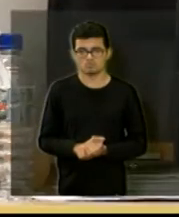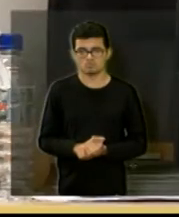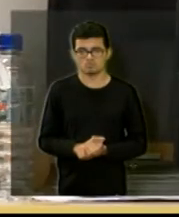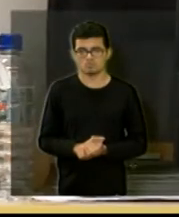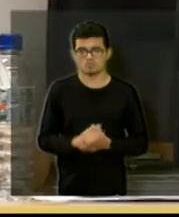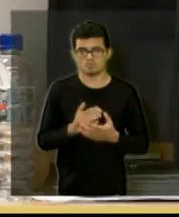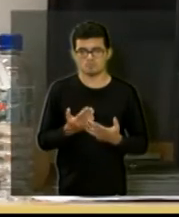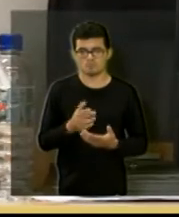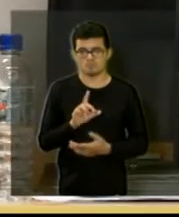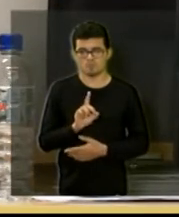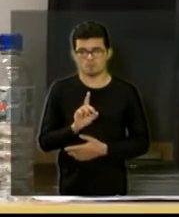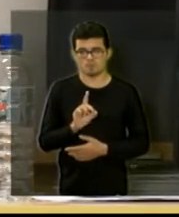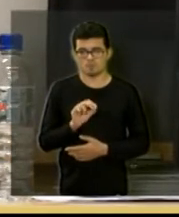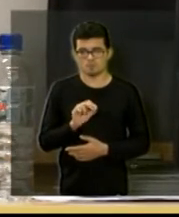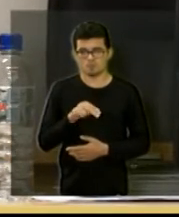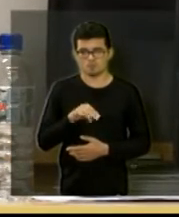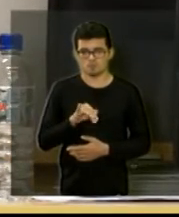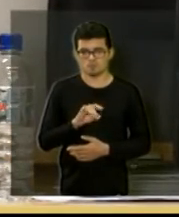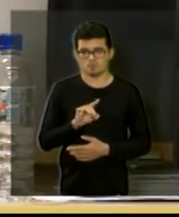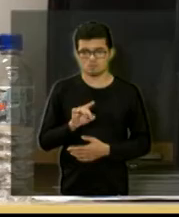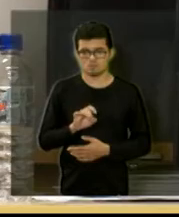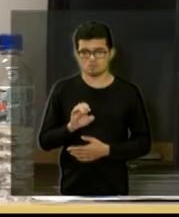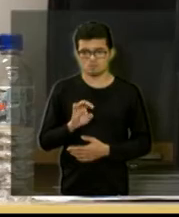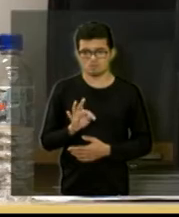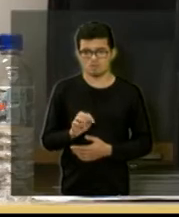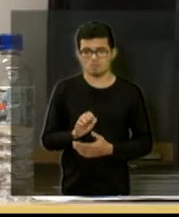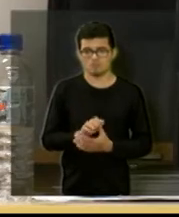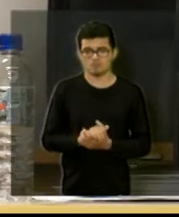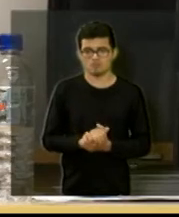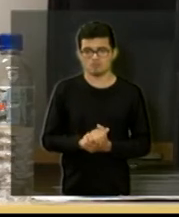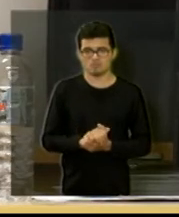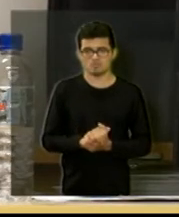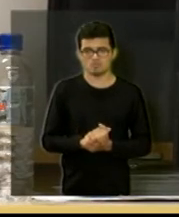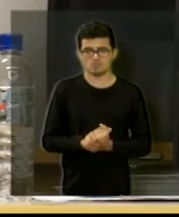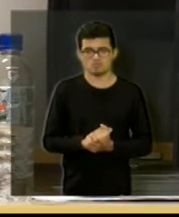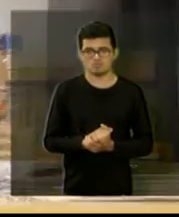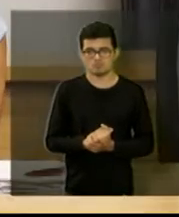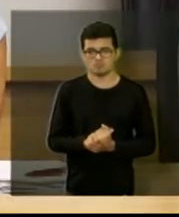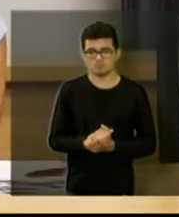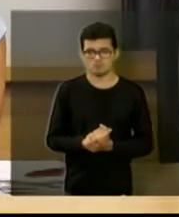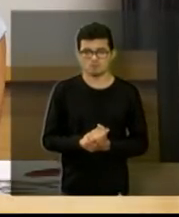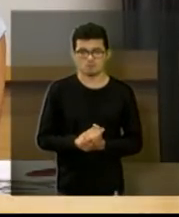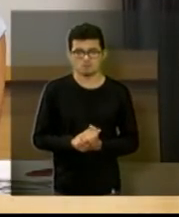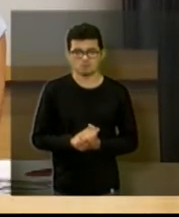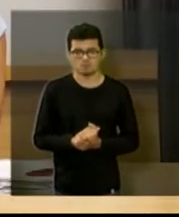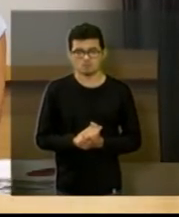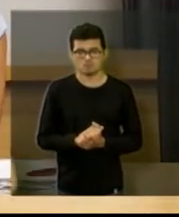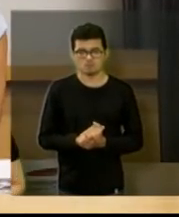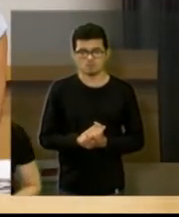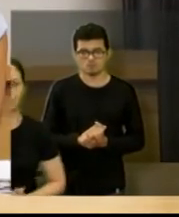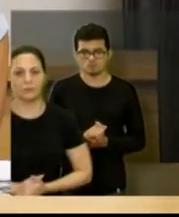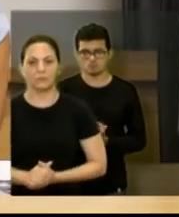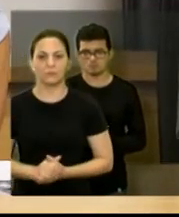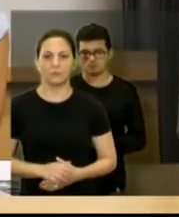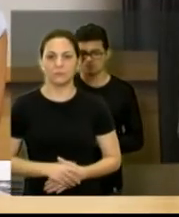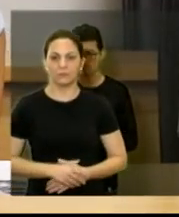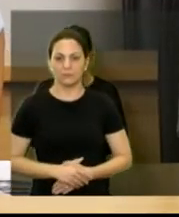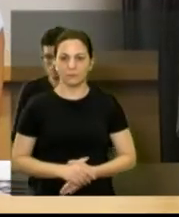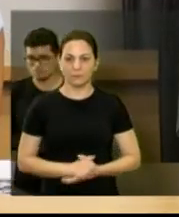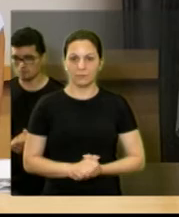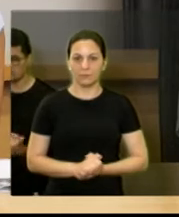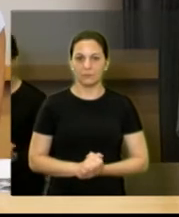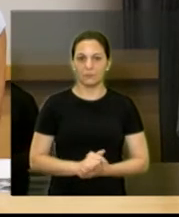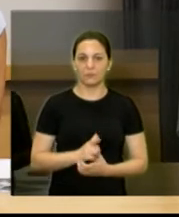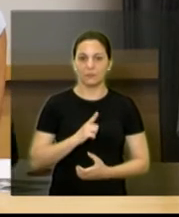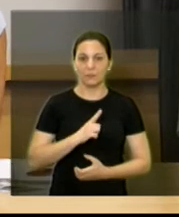Donizete Simeone só mais uma questão para você a questão da eu vi aqui 1 milhão e 200